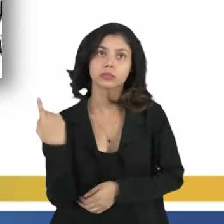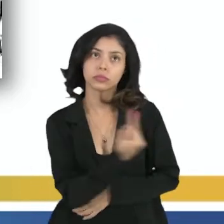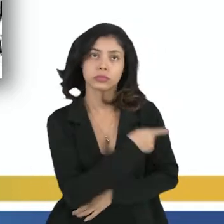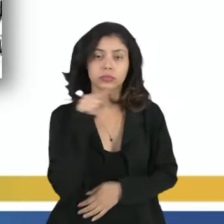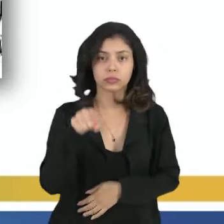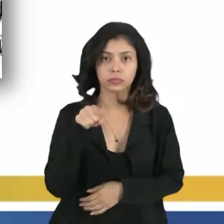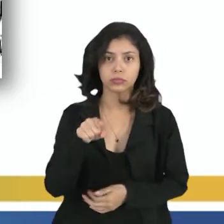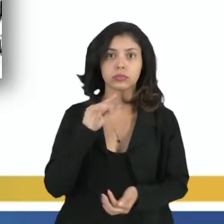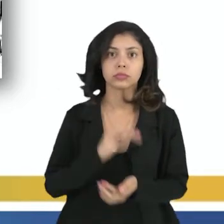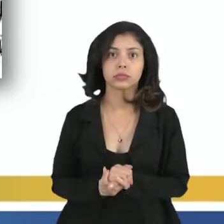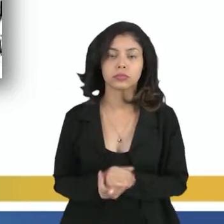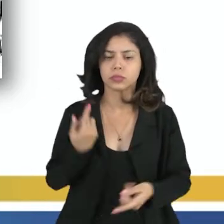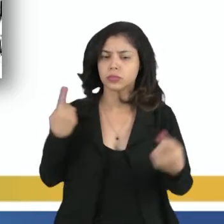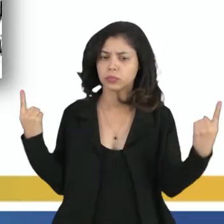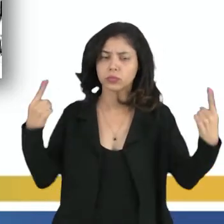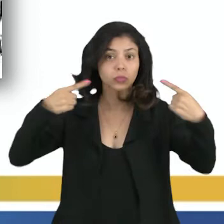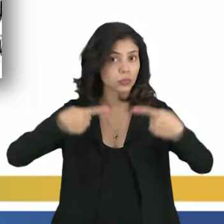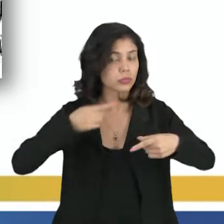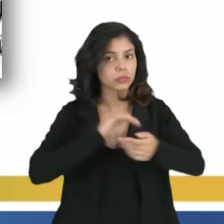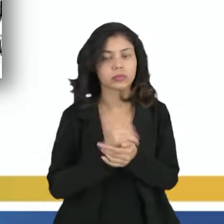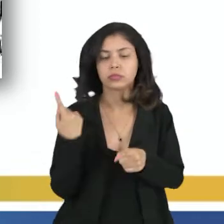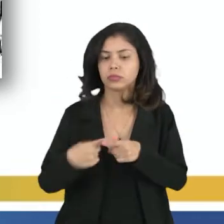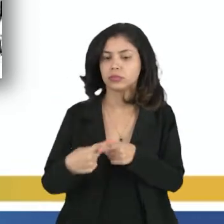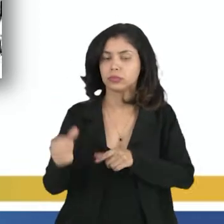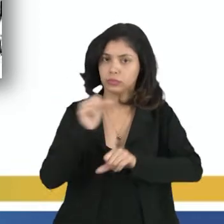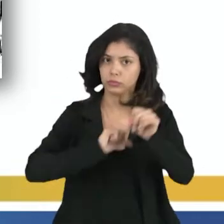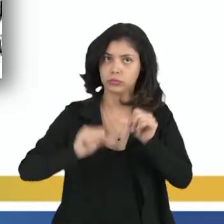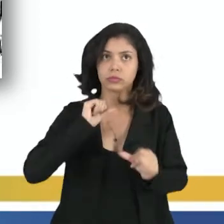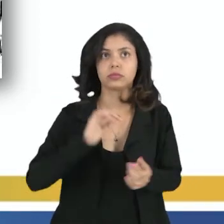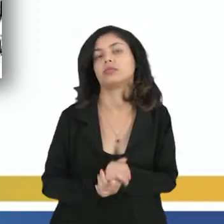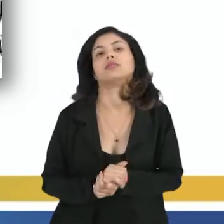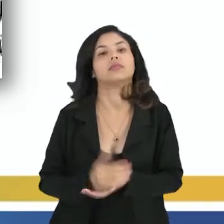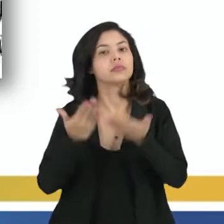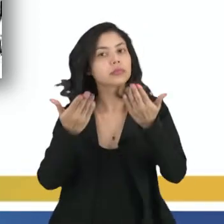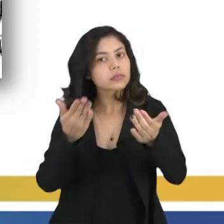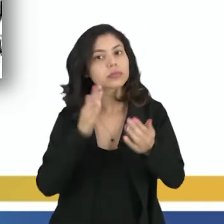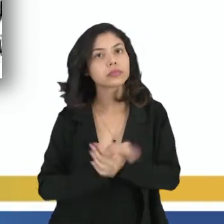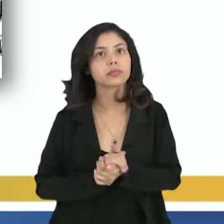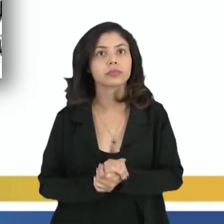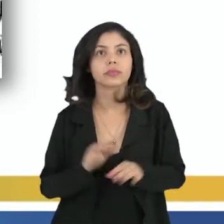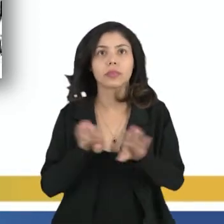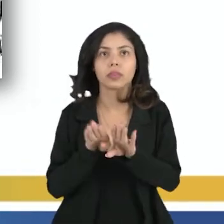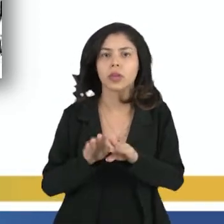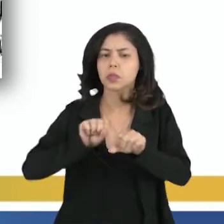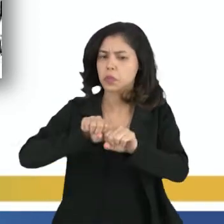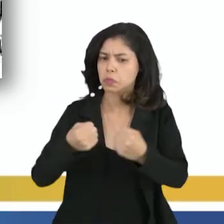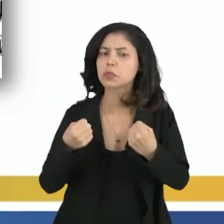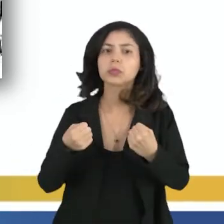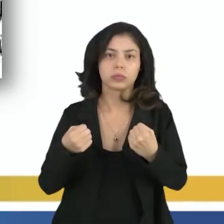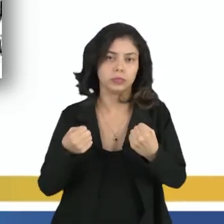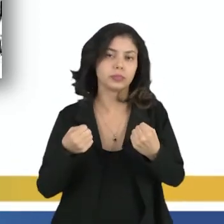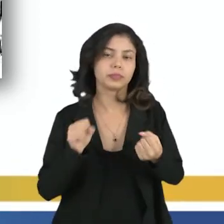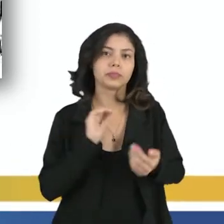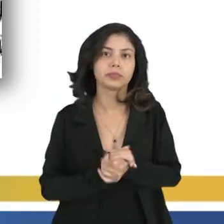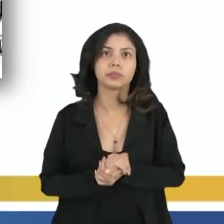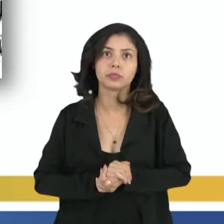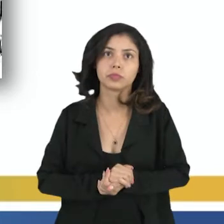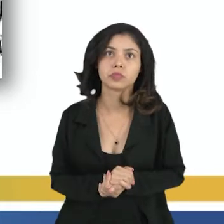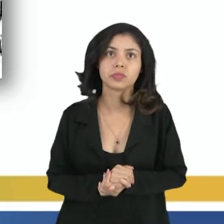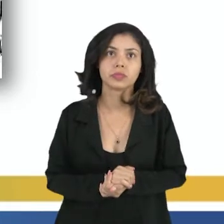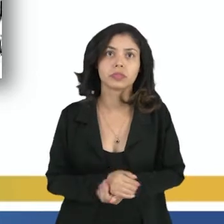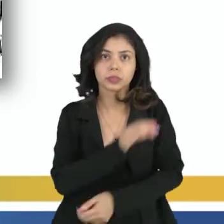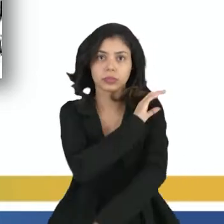entra também na discussão, que por conta das mudanças, das continuidades, das rupturas, essas expressões